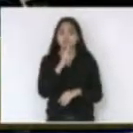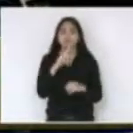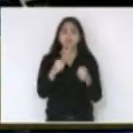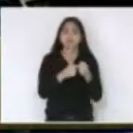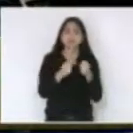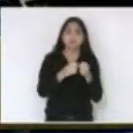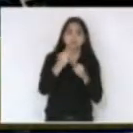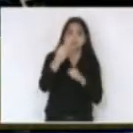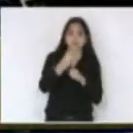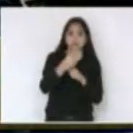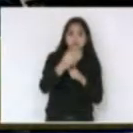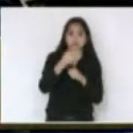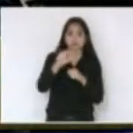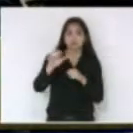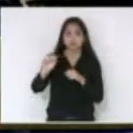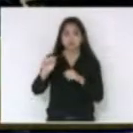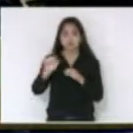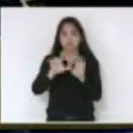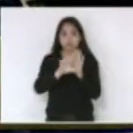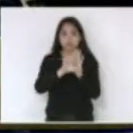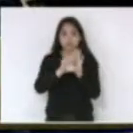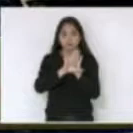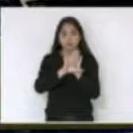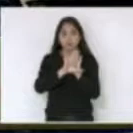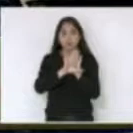artigo terceiro a lei